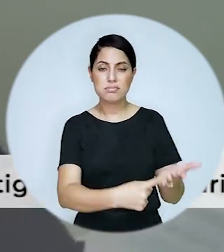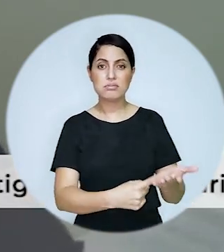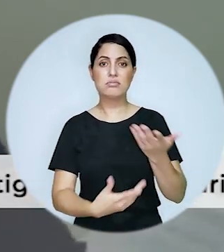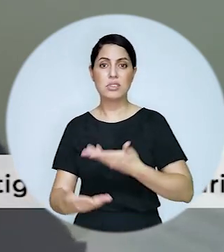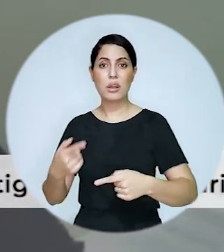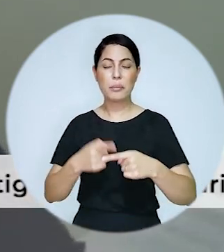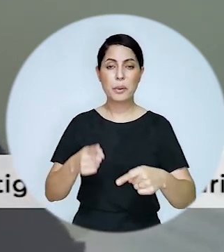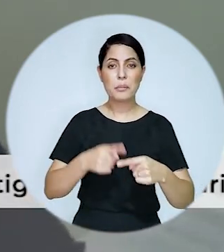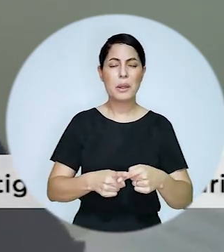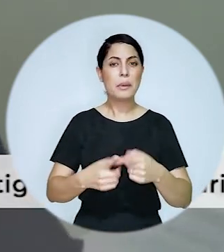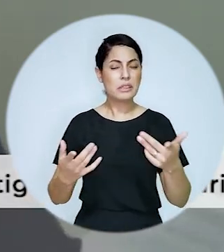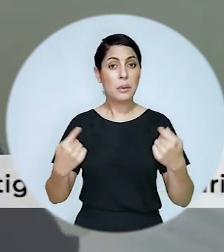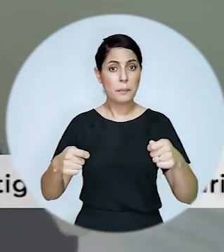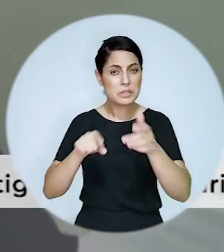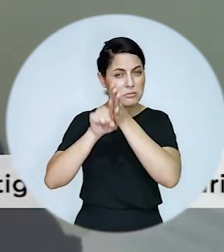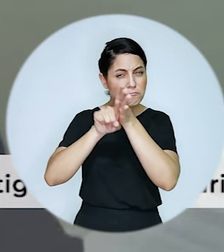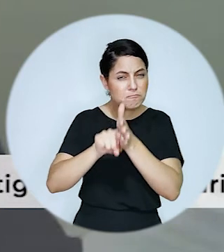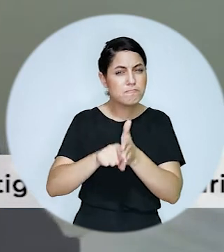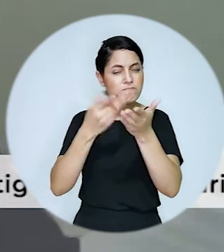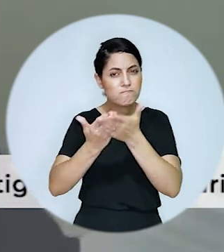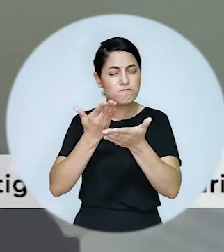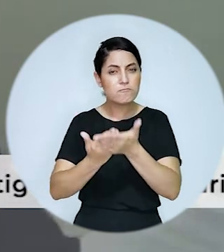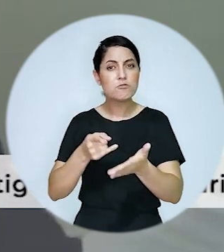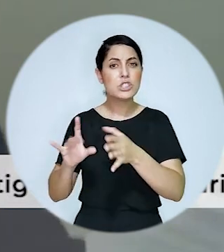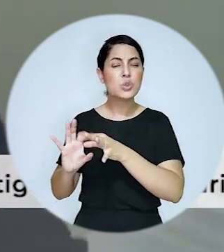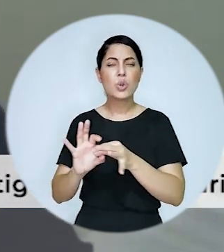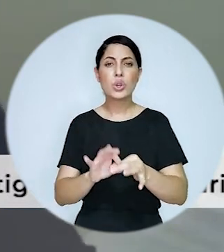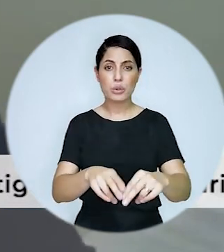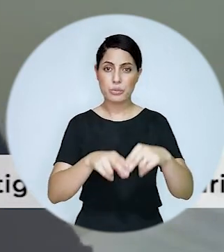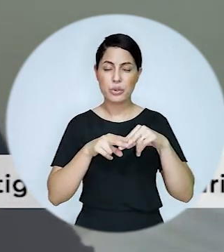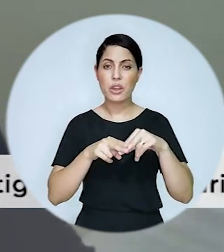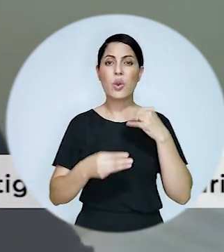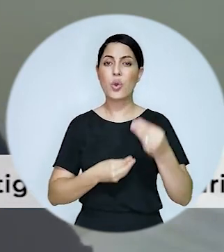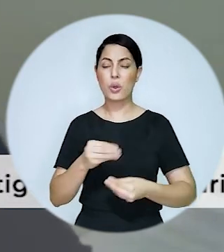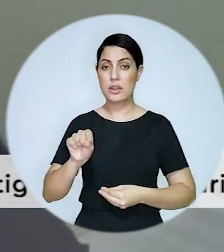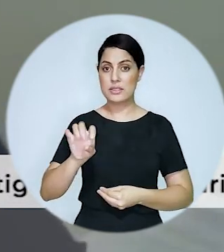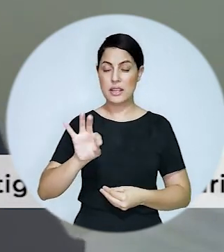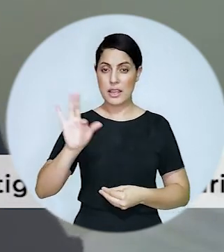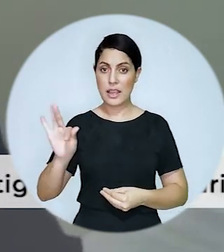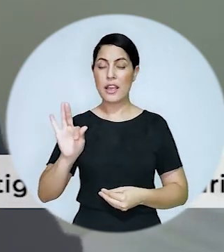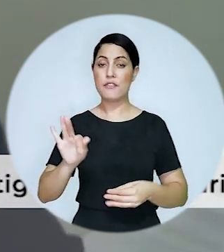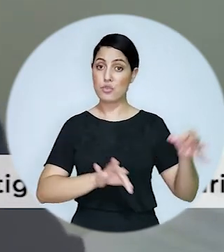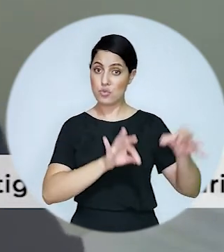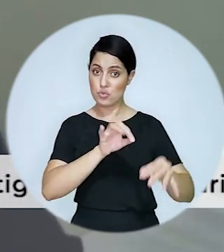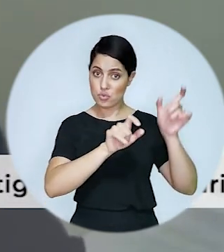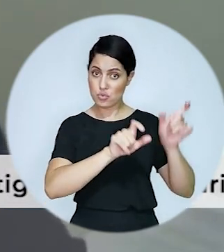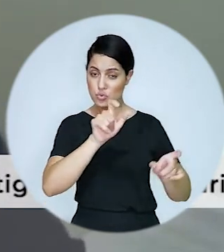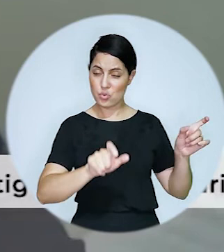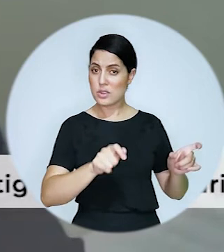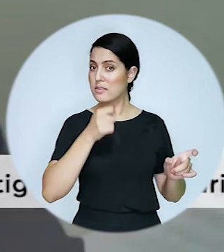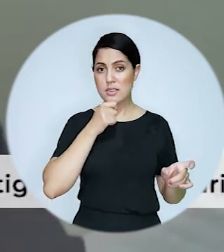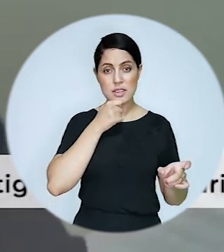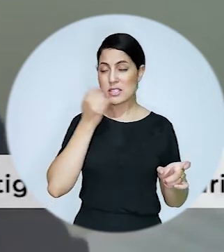Justiça ser fomentado estudos no sentido de que seja expedida a recomendação com base como eu falei já em decisões do STF para que os juízes